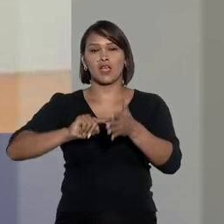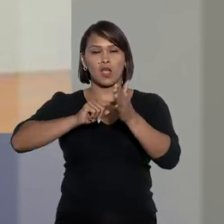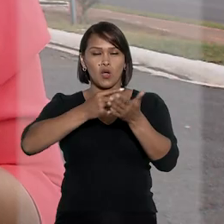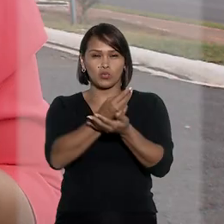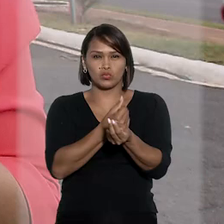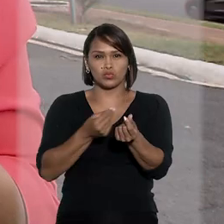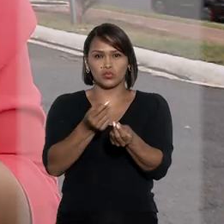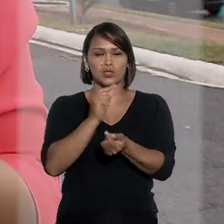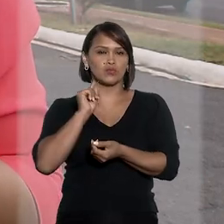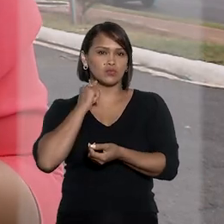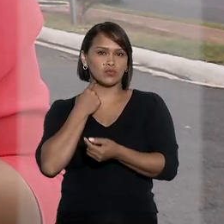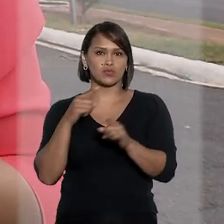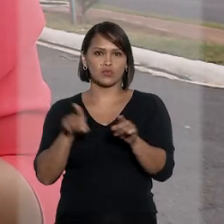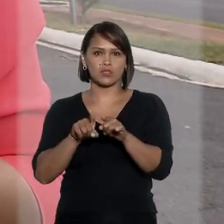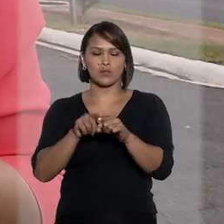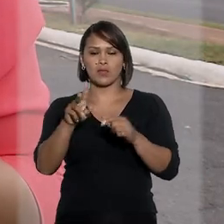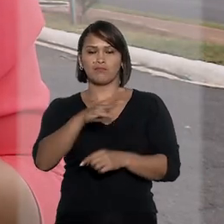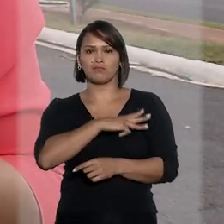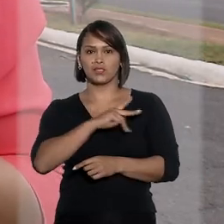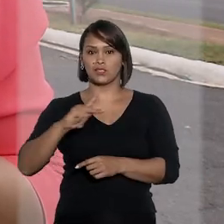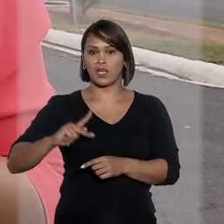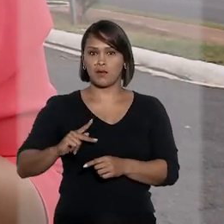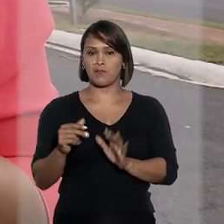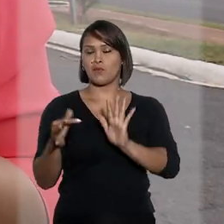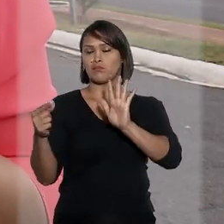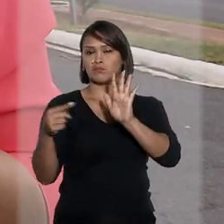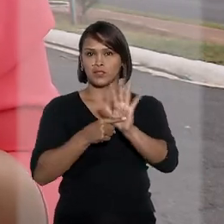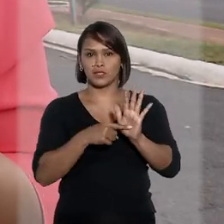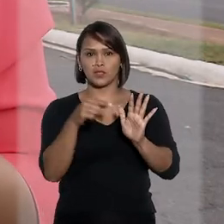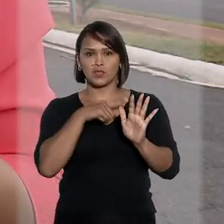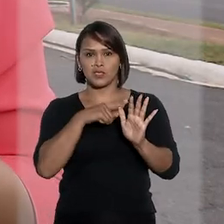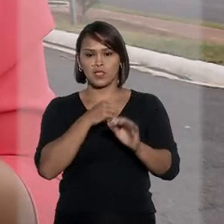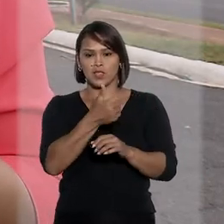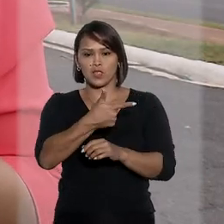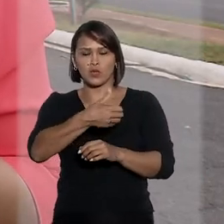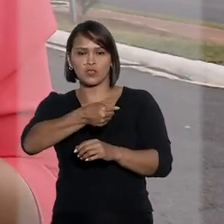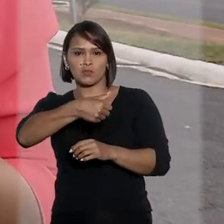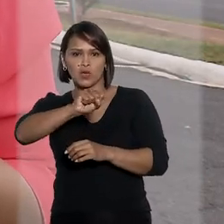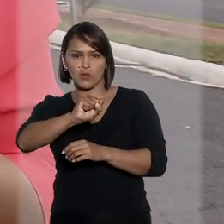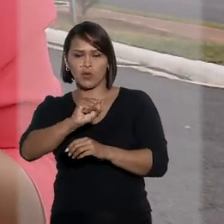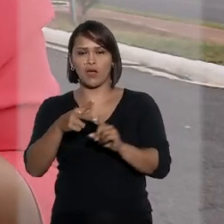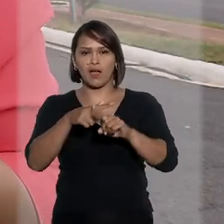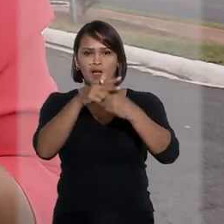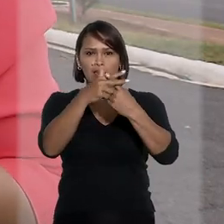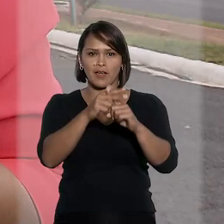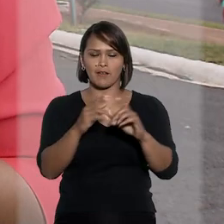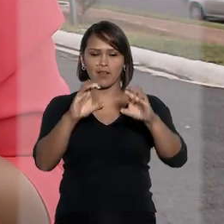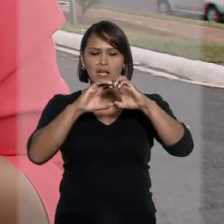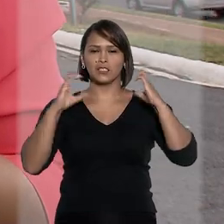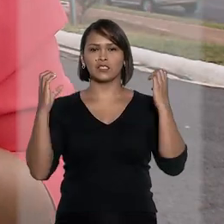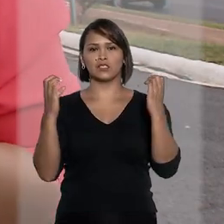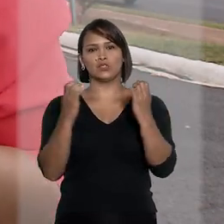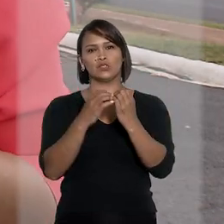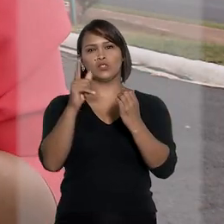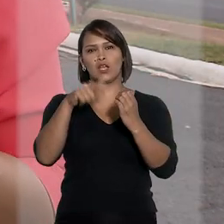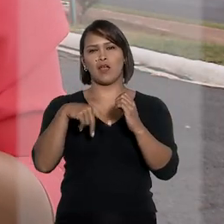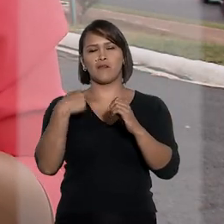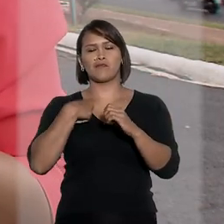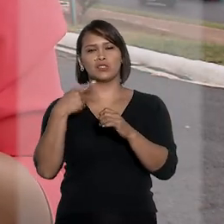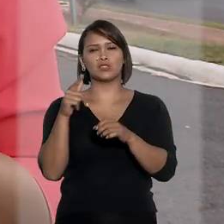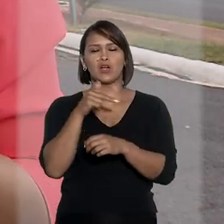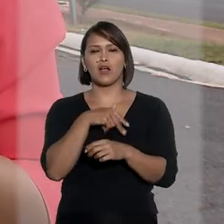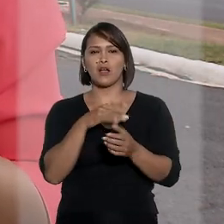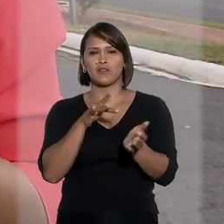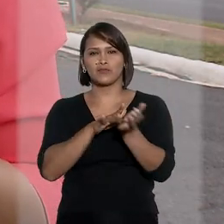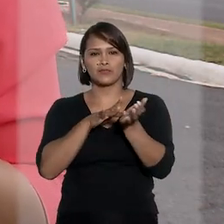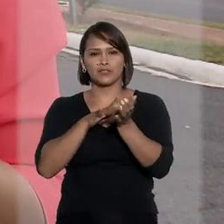de dinheiro. Segundo a denúncia do Ministério Público Federal, a partir de 2008, a reforma do estádio se tornou fachada para